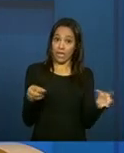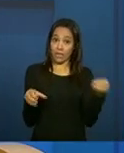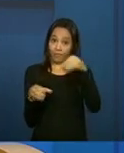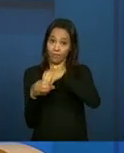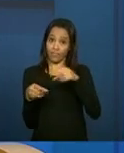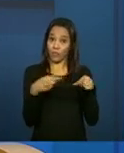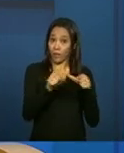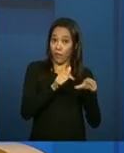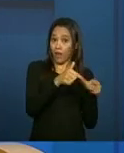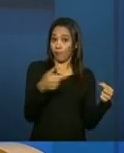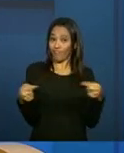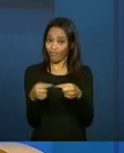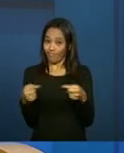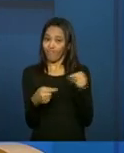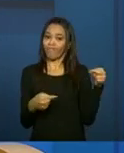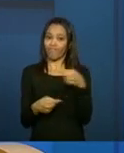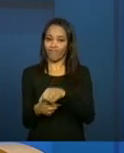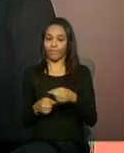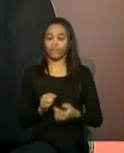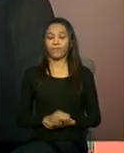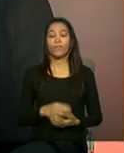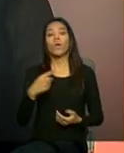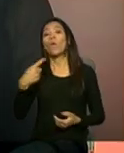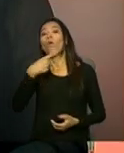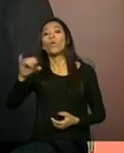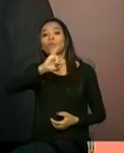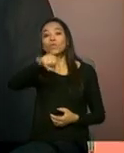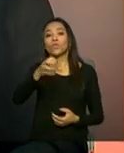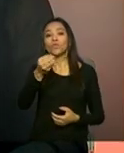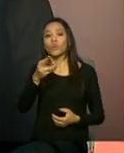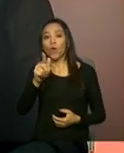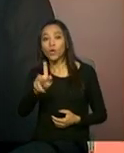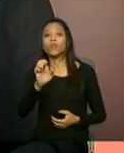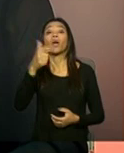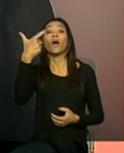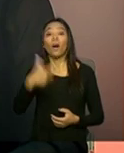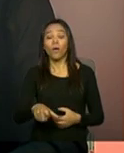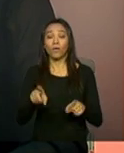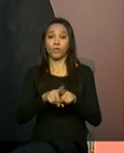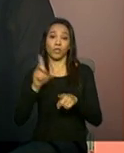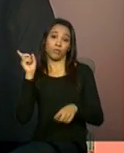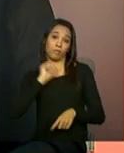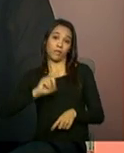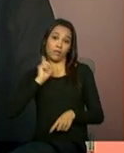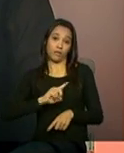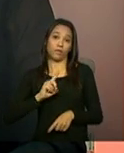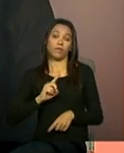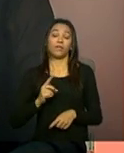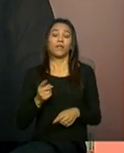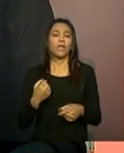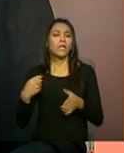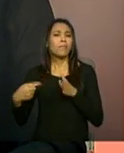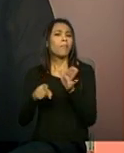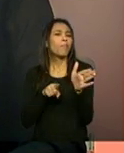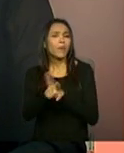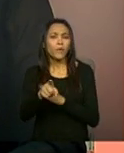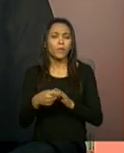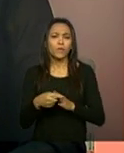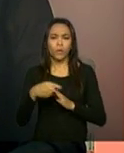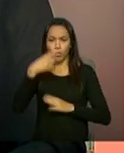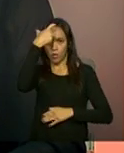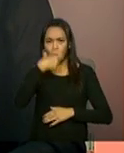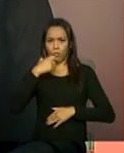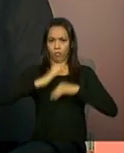realizado com as famílias. Jorge Flores, de Capelinha, Minas Gerais, pergunta, o técnico de referência do